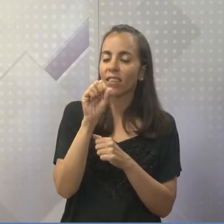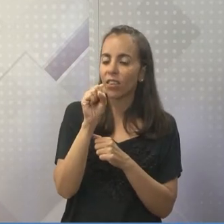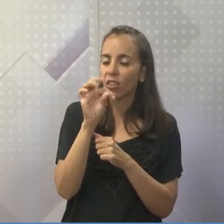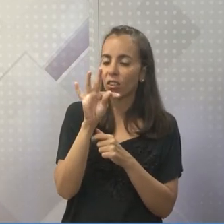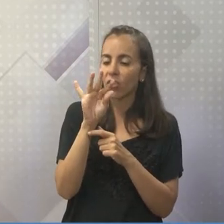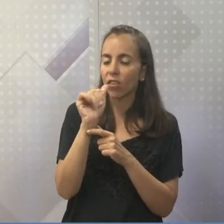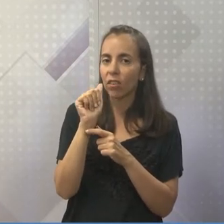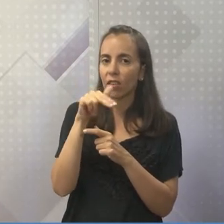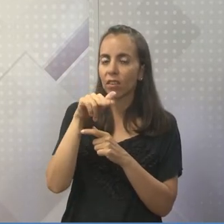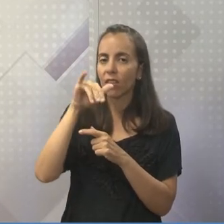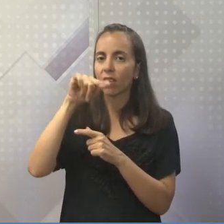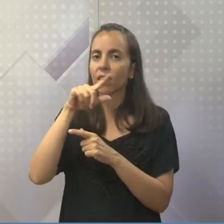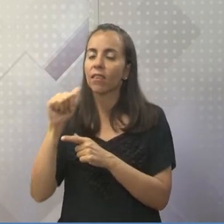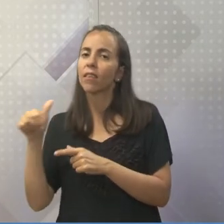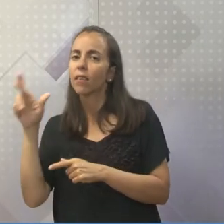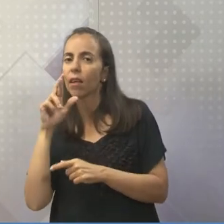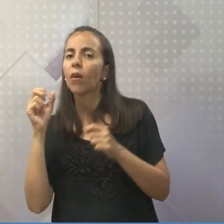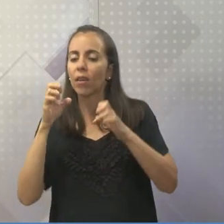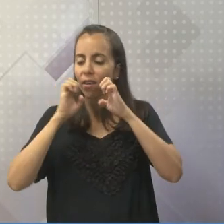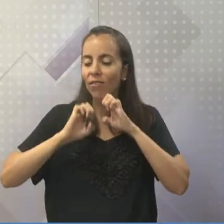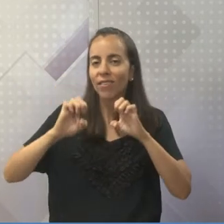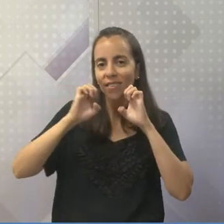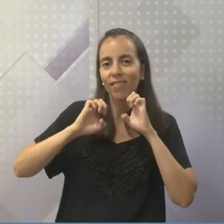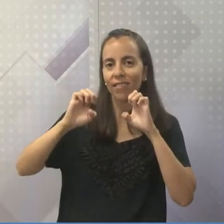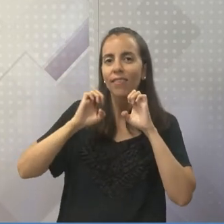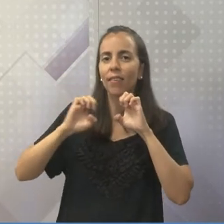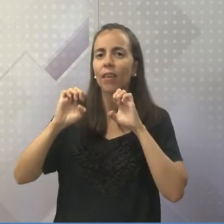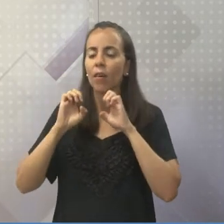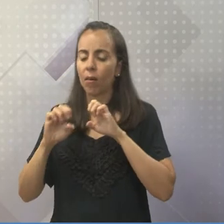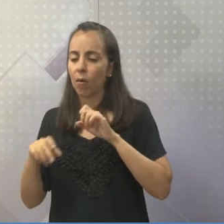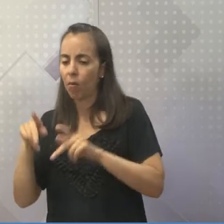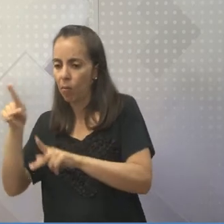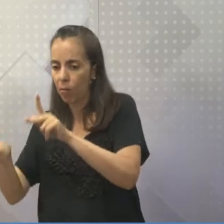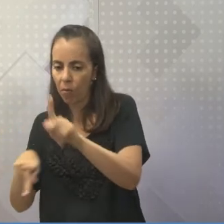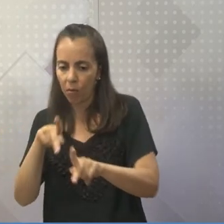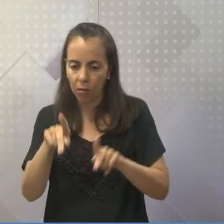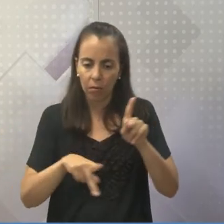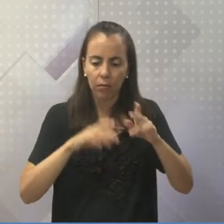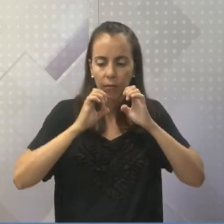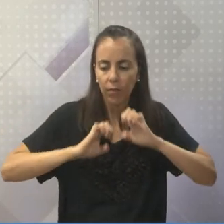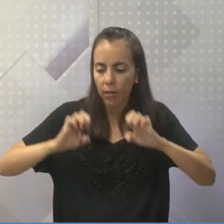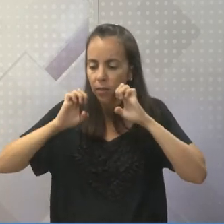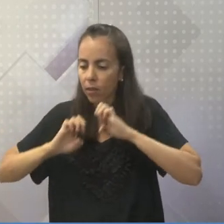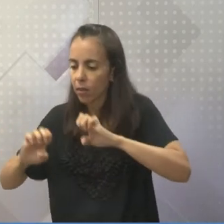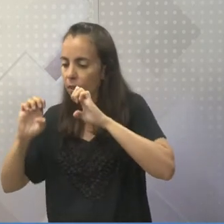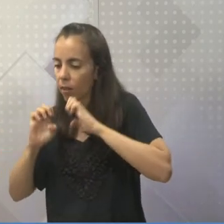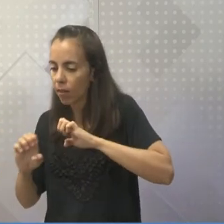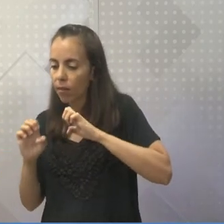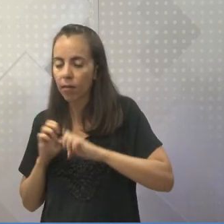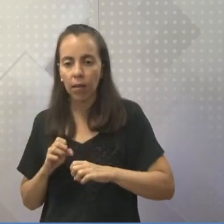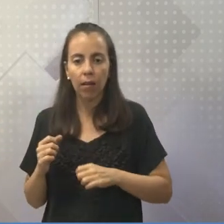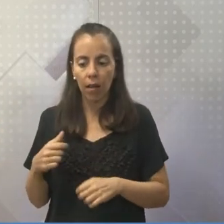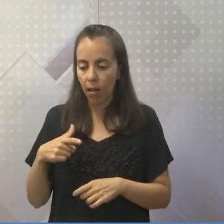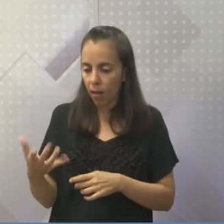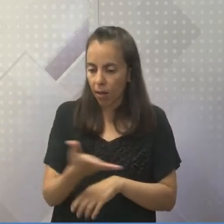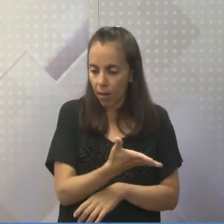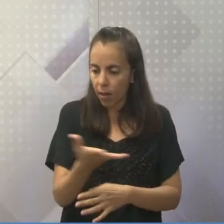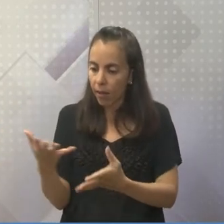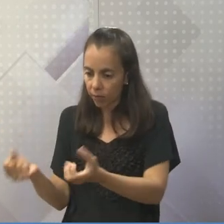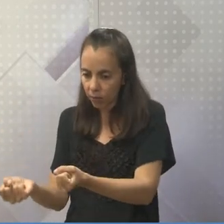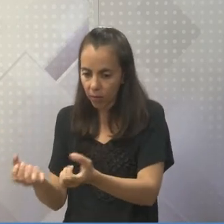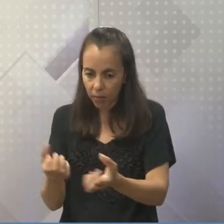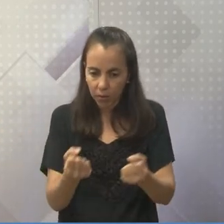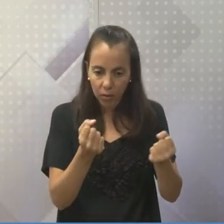seja, é a mesma coisa de evangelizar. Ele começou a evangelizar os pagões e ele conquistou muitos pagões para o cristianismo.